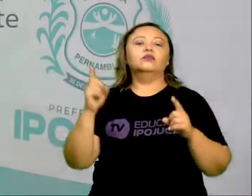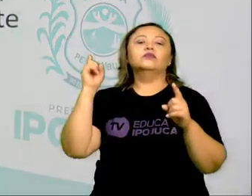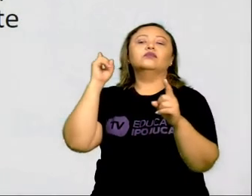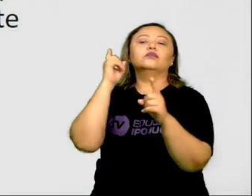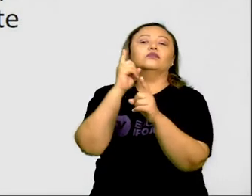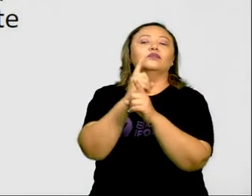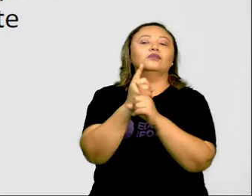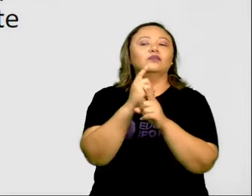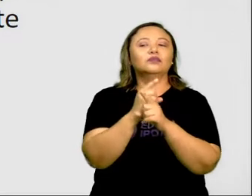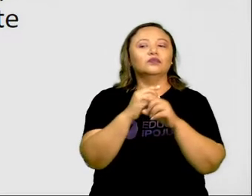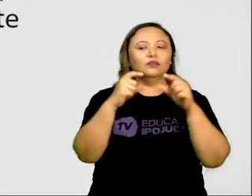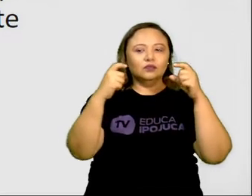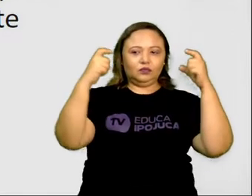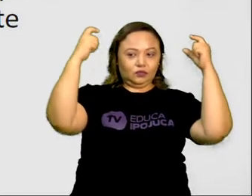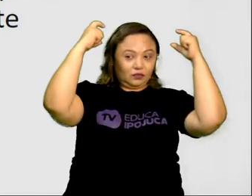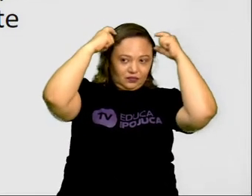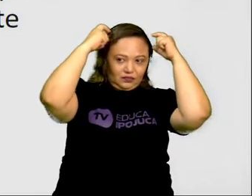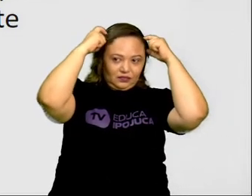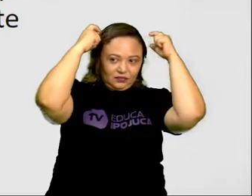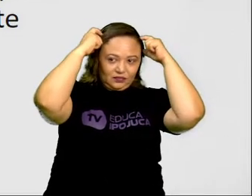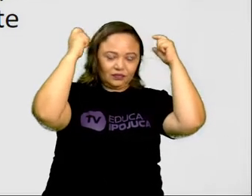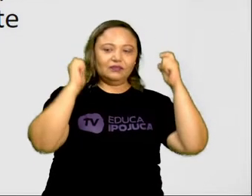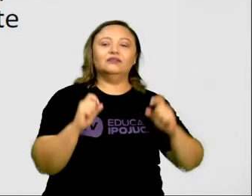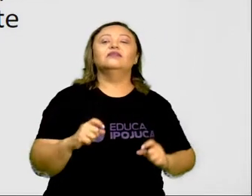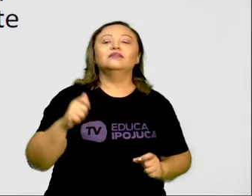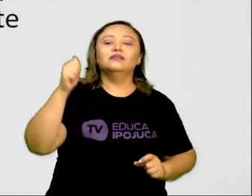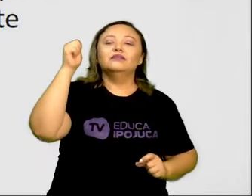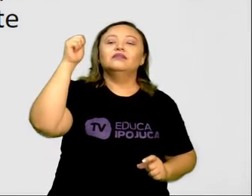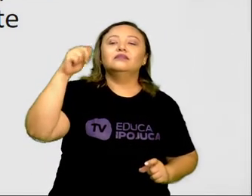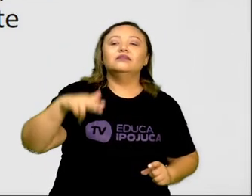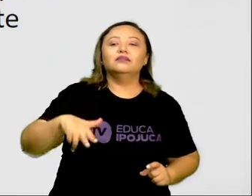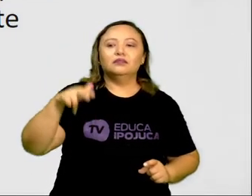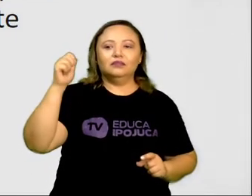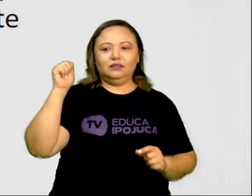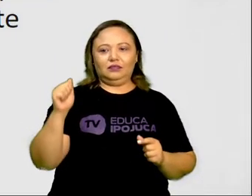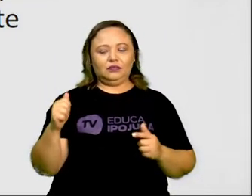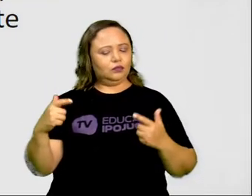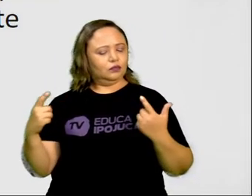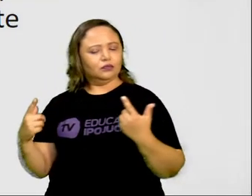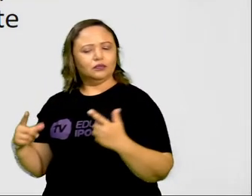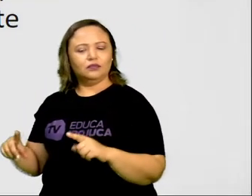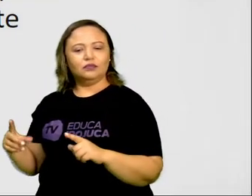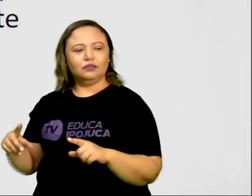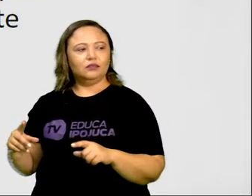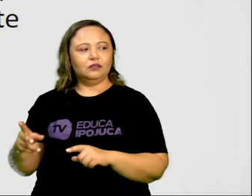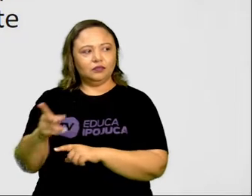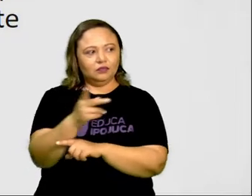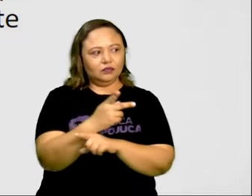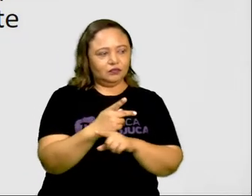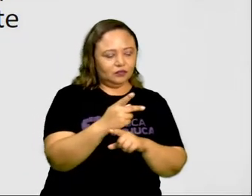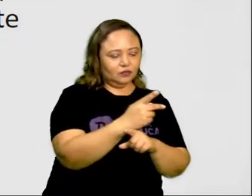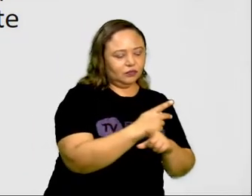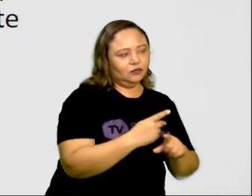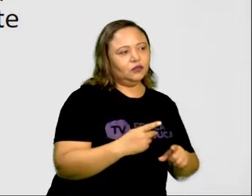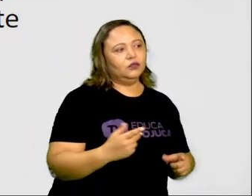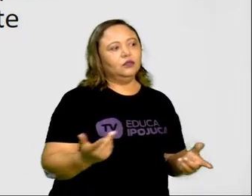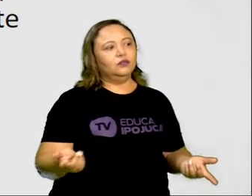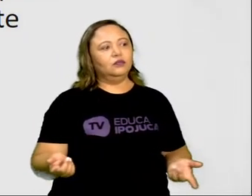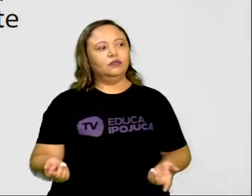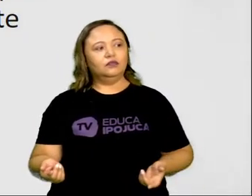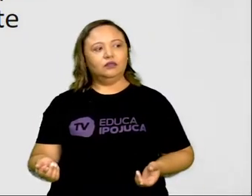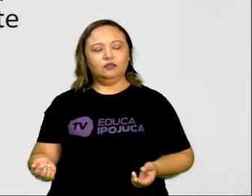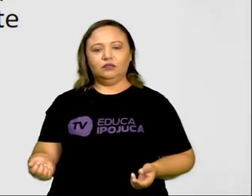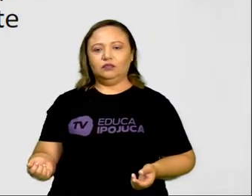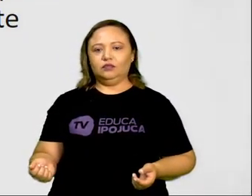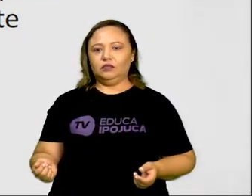onde está o ursinho de Ana. Primeiro, vocês têm que descobrir onde ele está. Aí, aqui. O ursinho está à